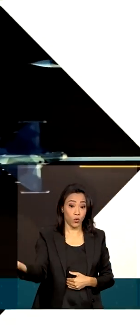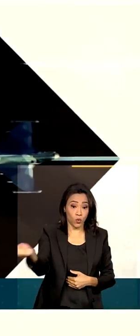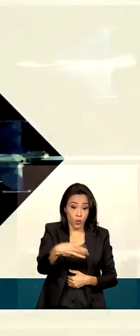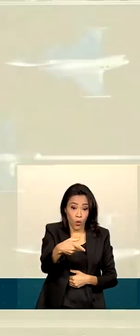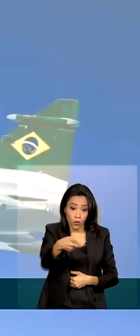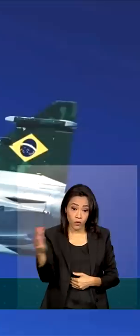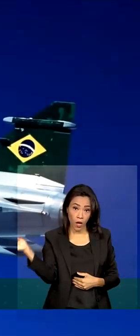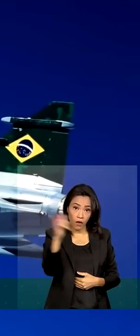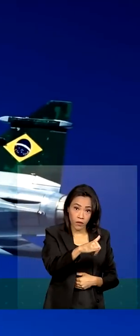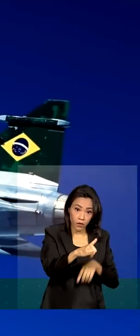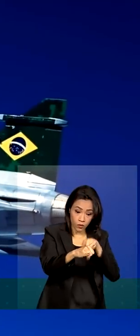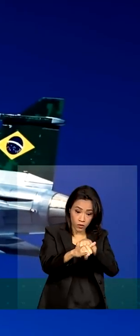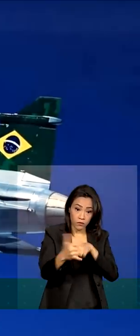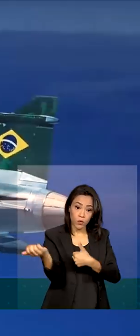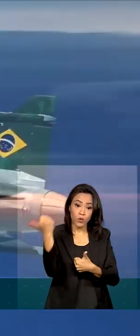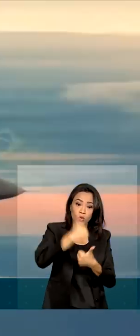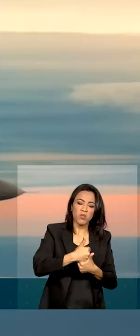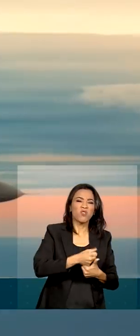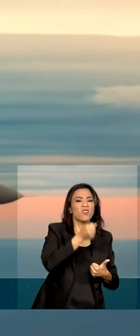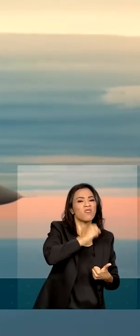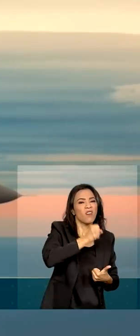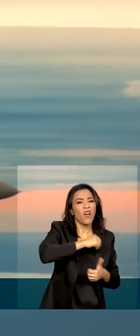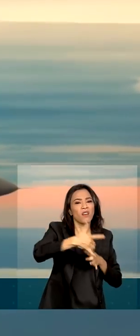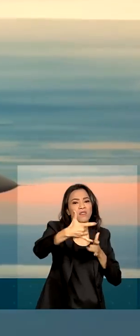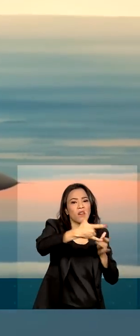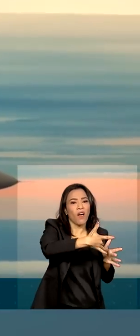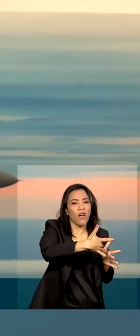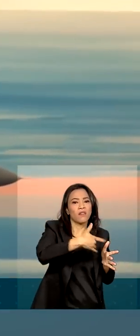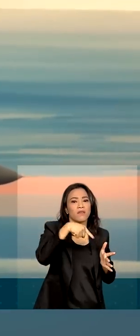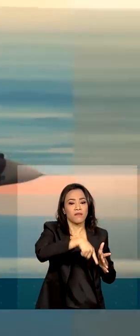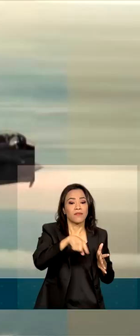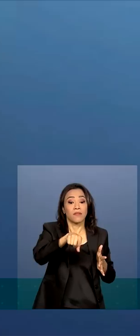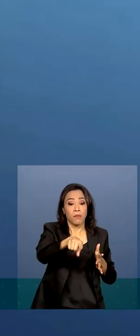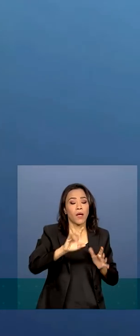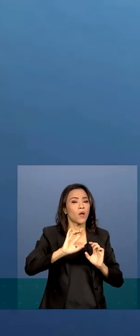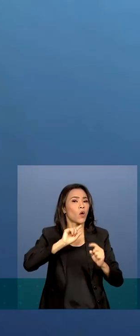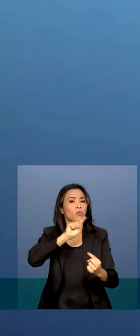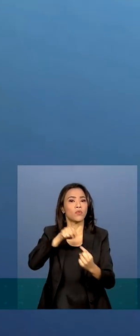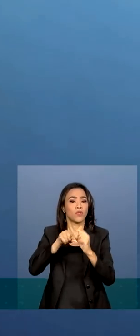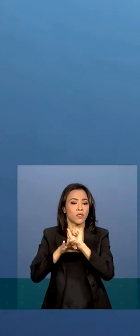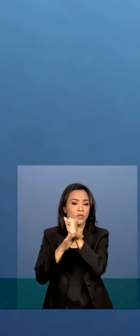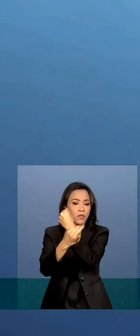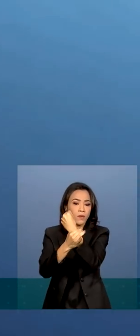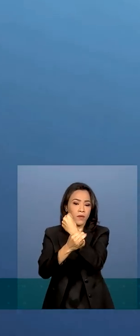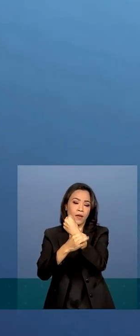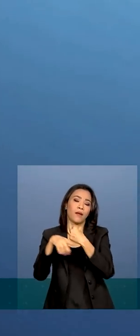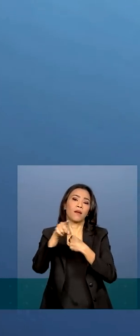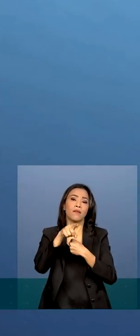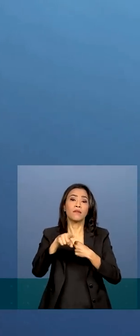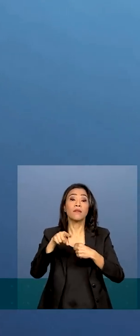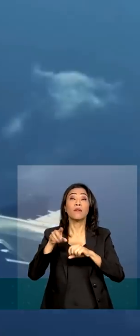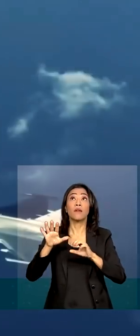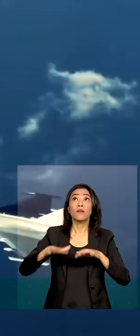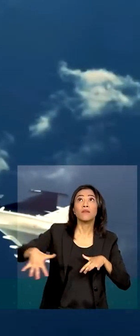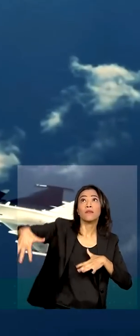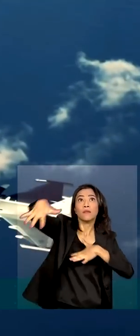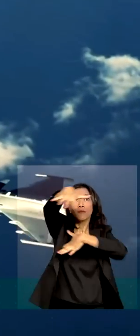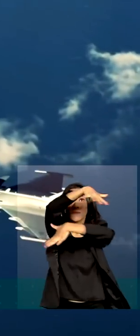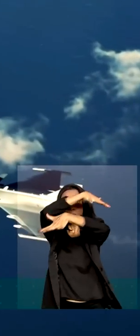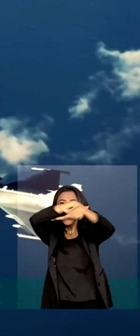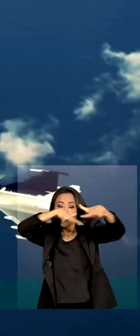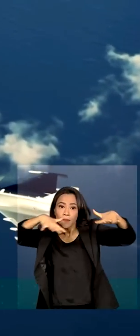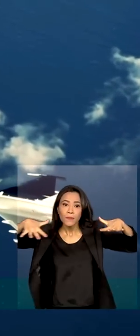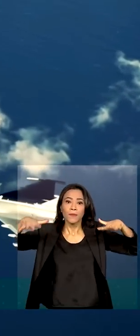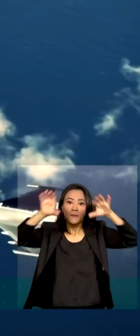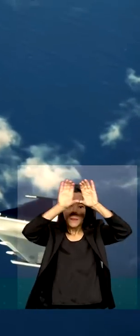aviões vão substituir os antigos caças na missão de garantir a soberania do espaço aéreo brasileiro e